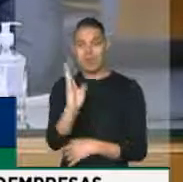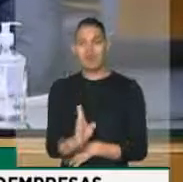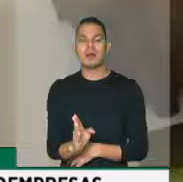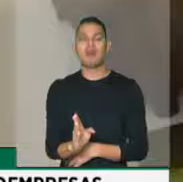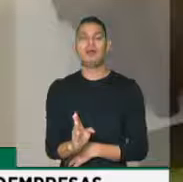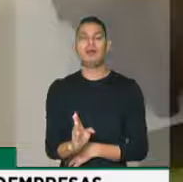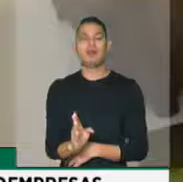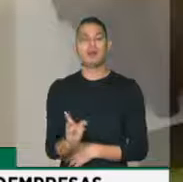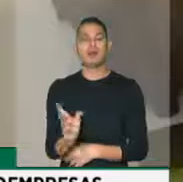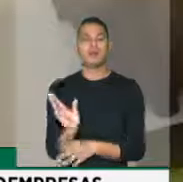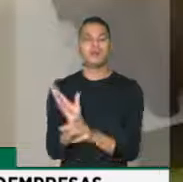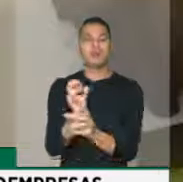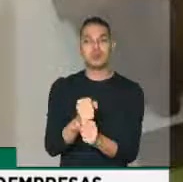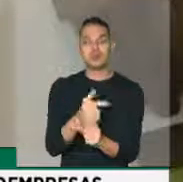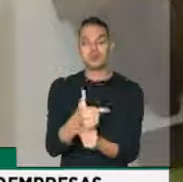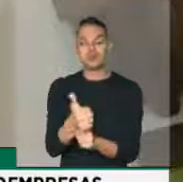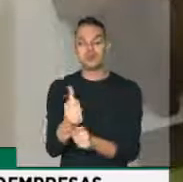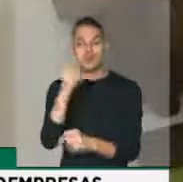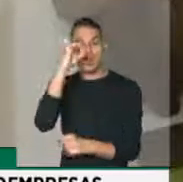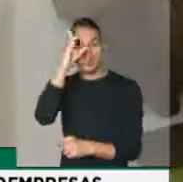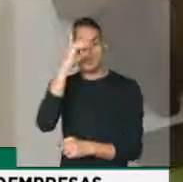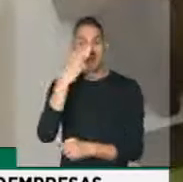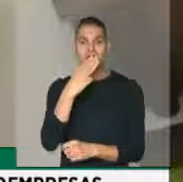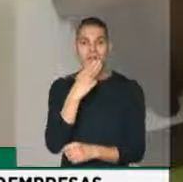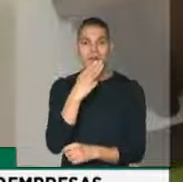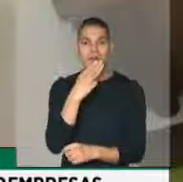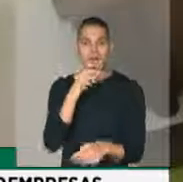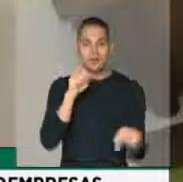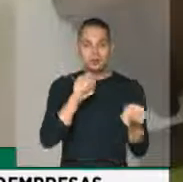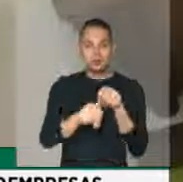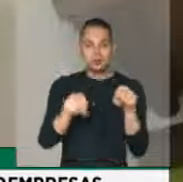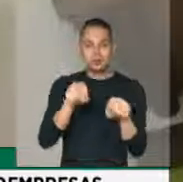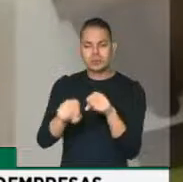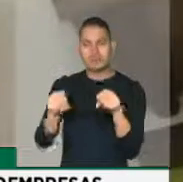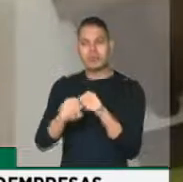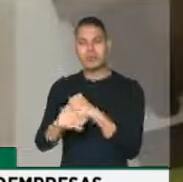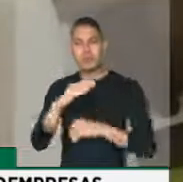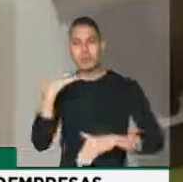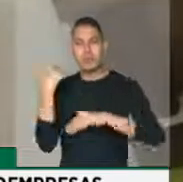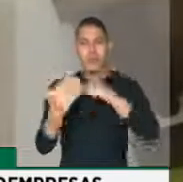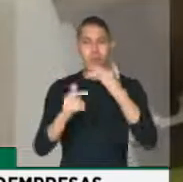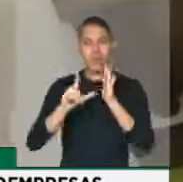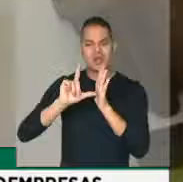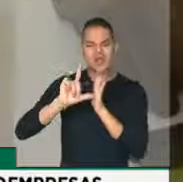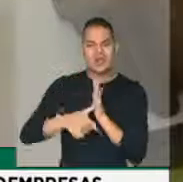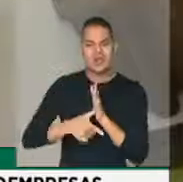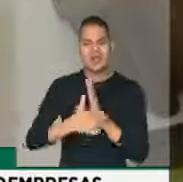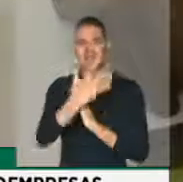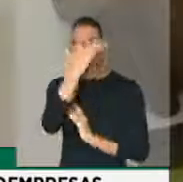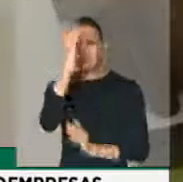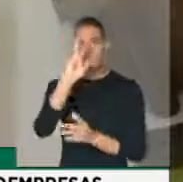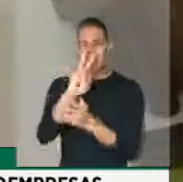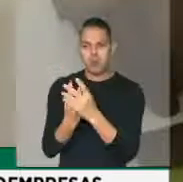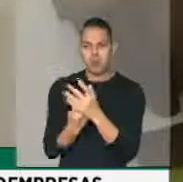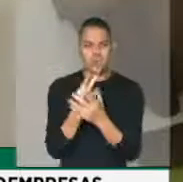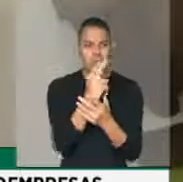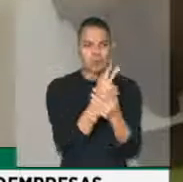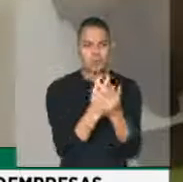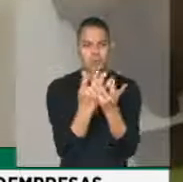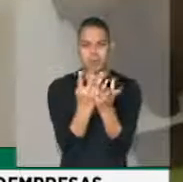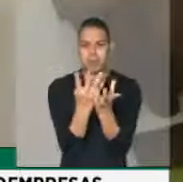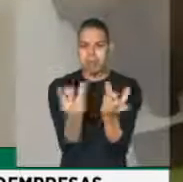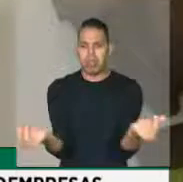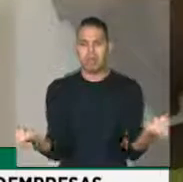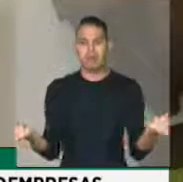vivemos 21 anos de uma ditadura civil-militar que levou a morte, ao atraso, ao desaparecimento de pessoas. O